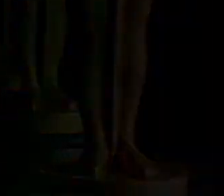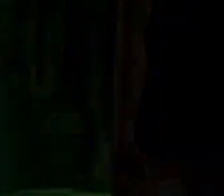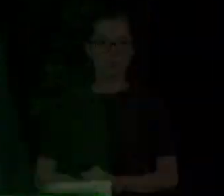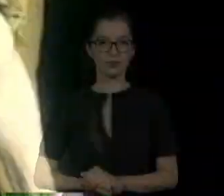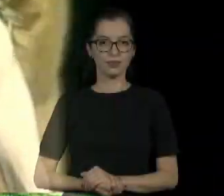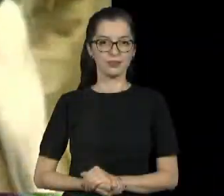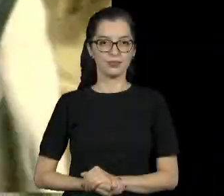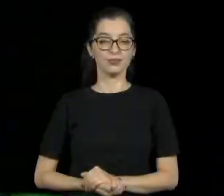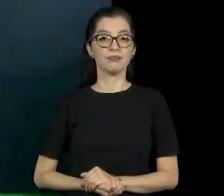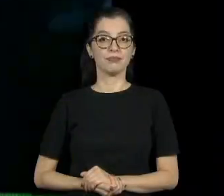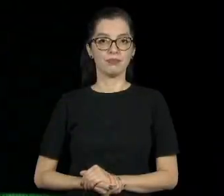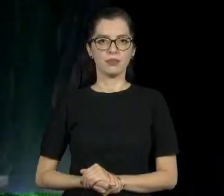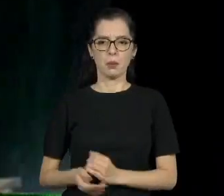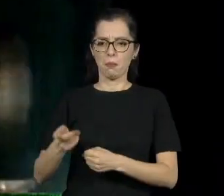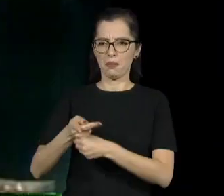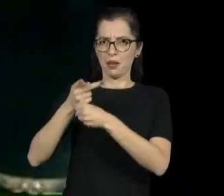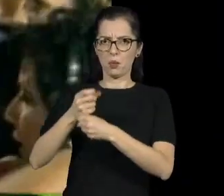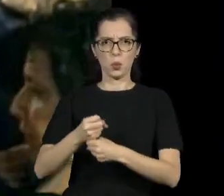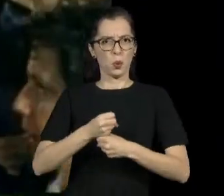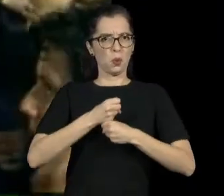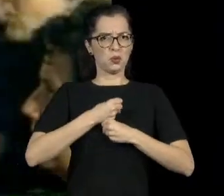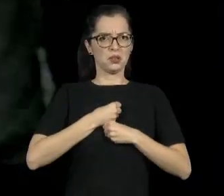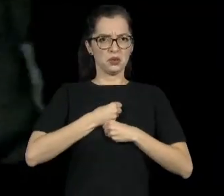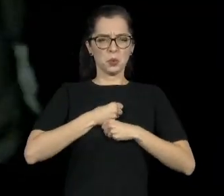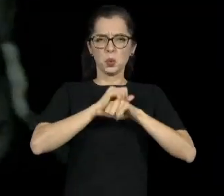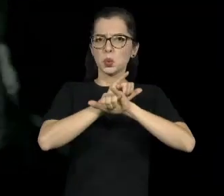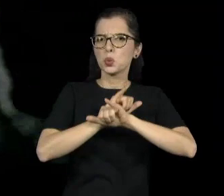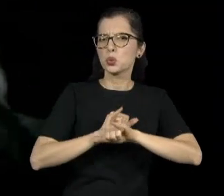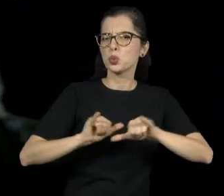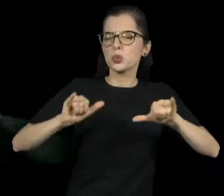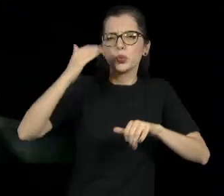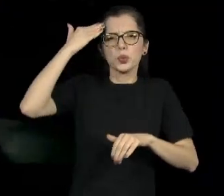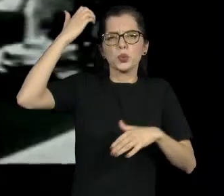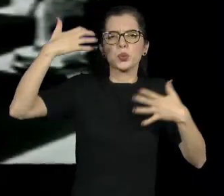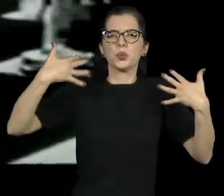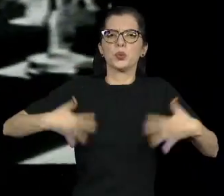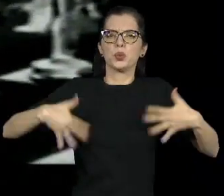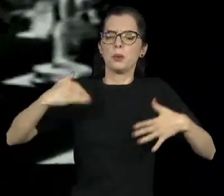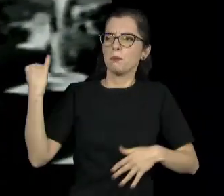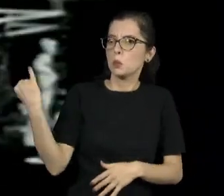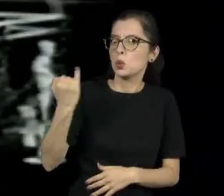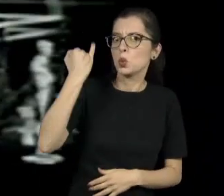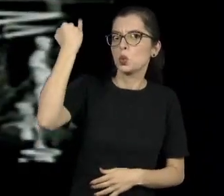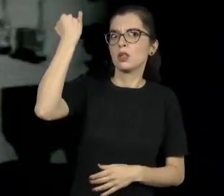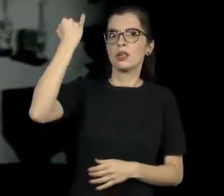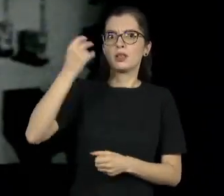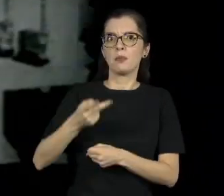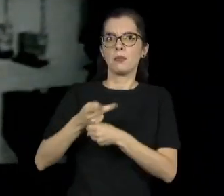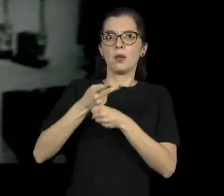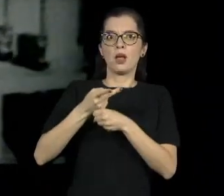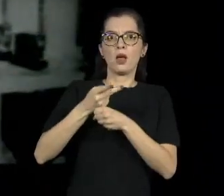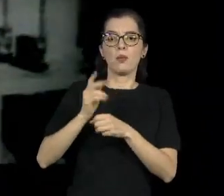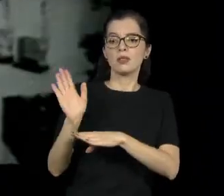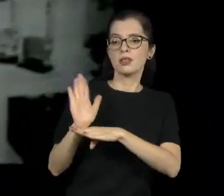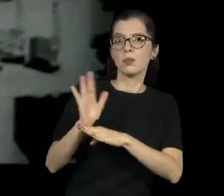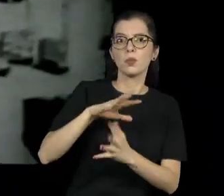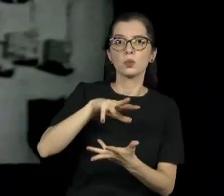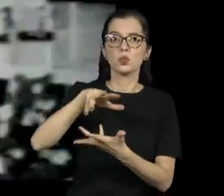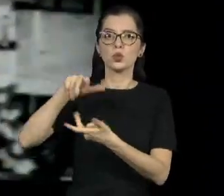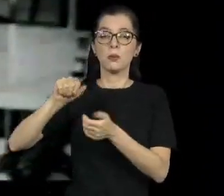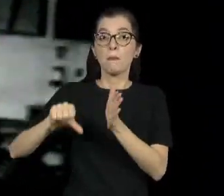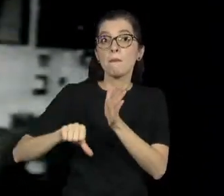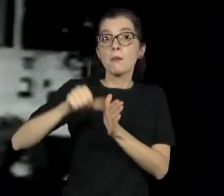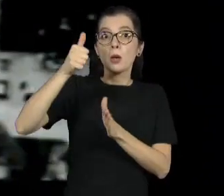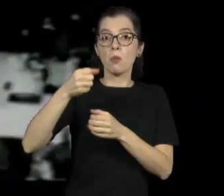O Oscar, como todo mundo sabe, é considerado o prêmio mais importante do cinema mundial. A primeira entrega aconteceu em